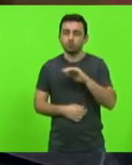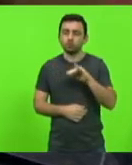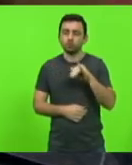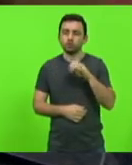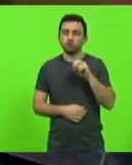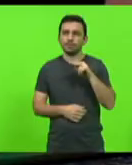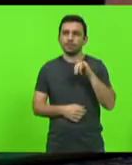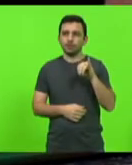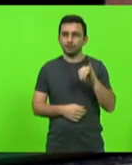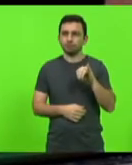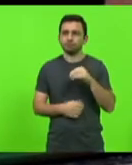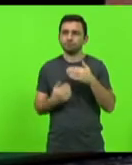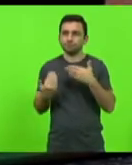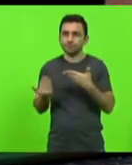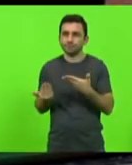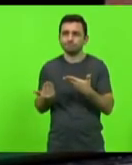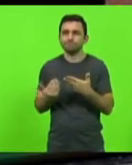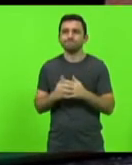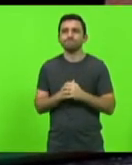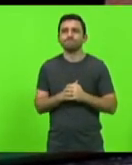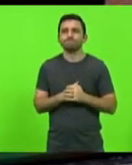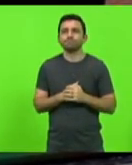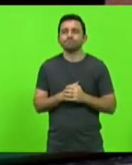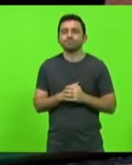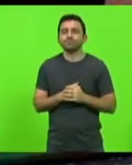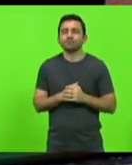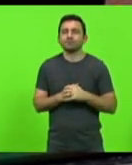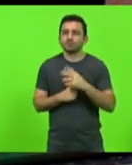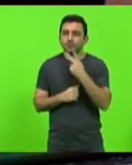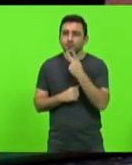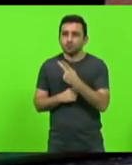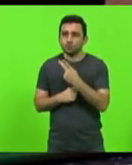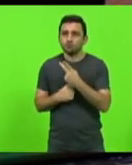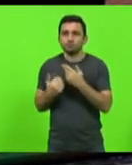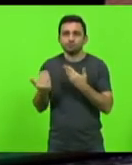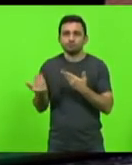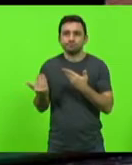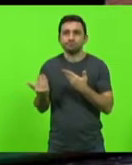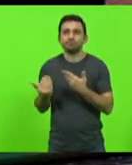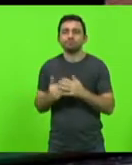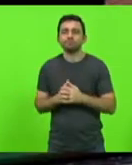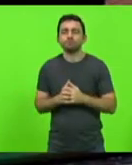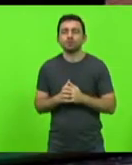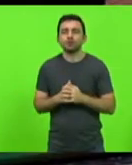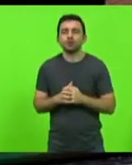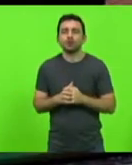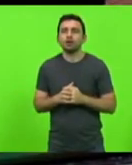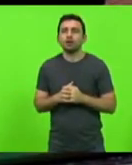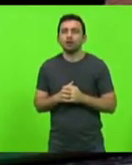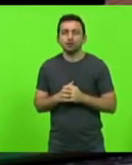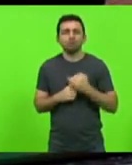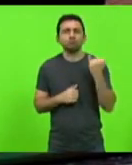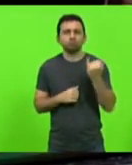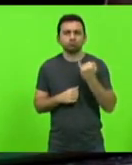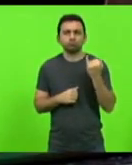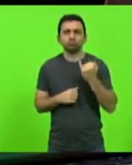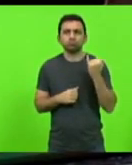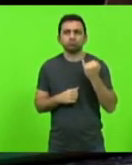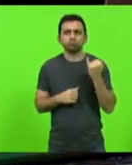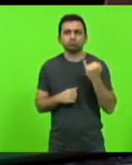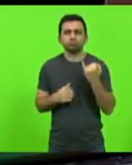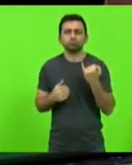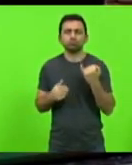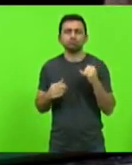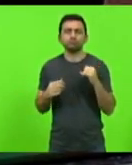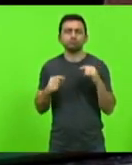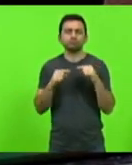de Onei. E o senhor coloca algo relevante na questão